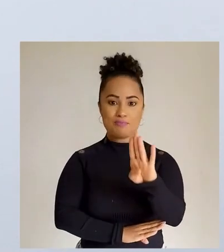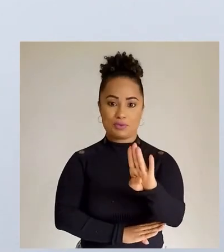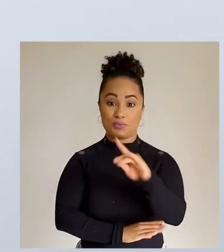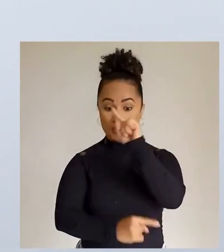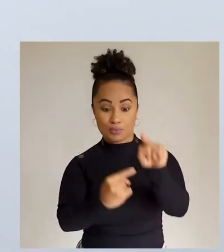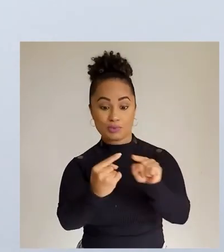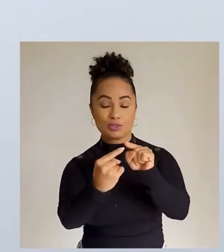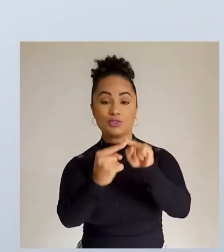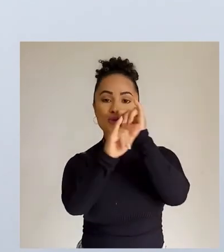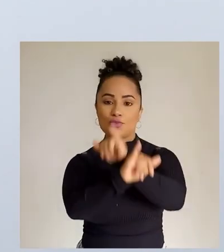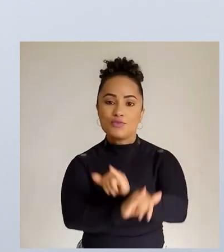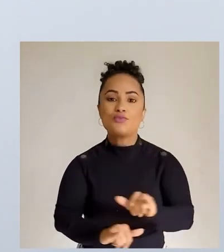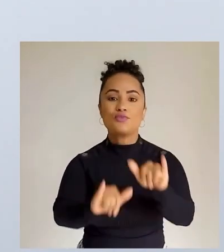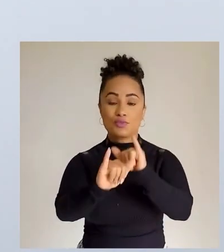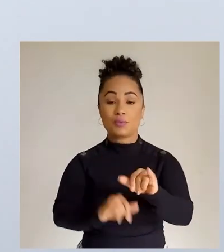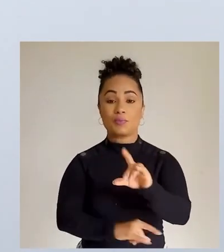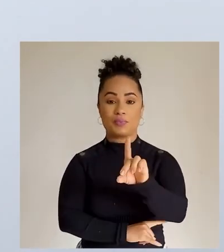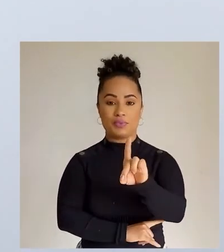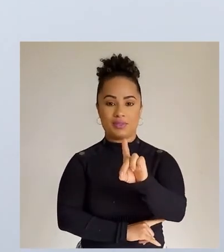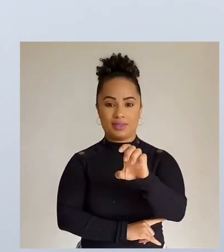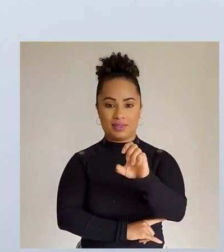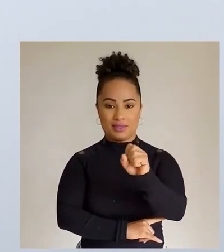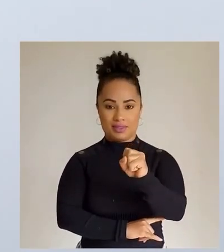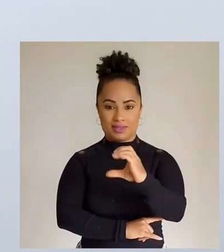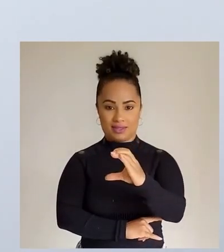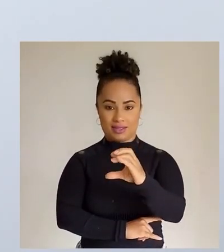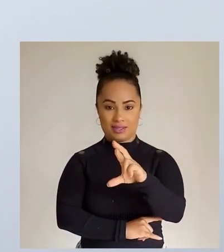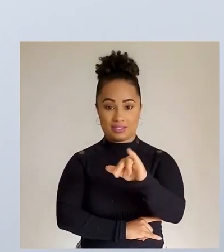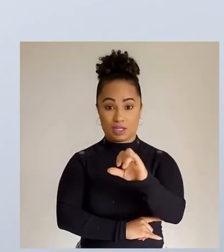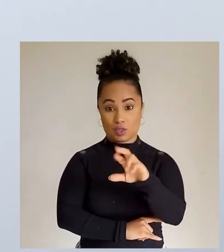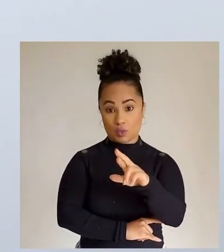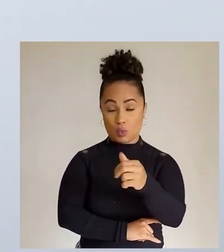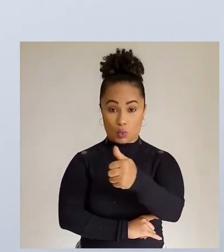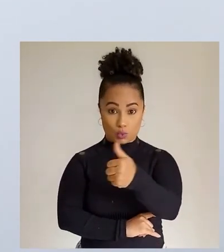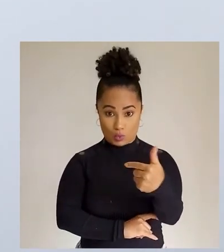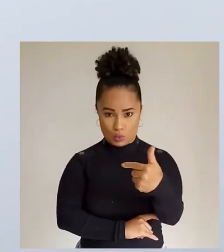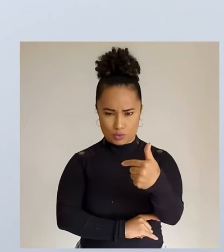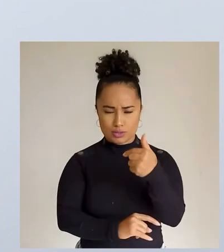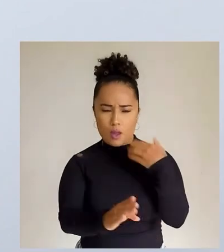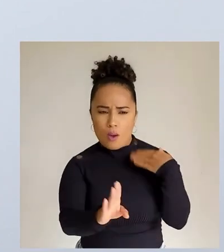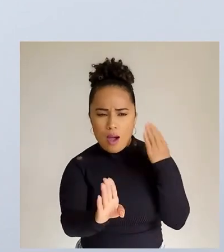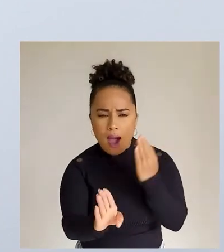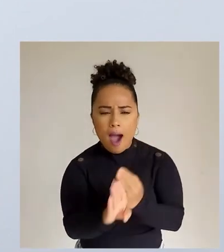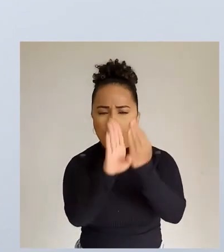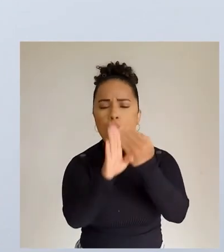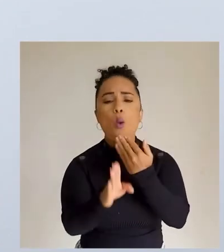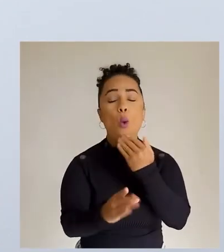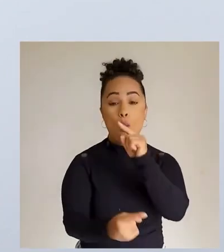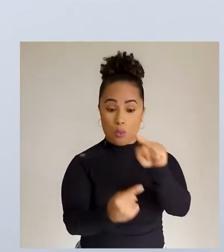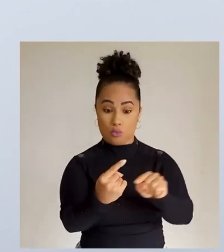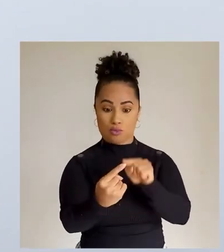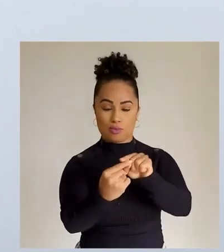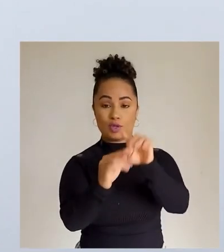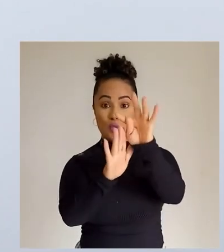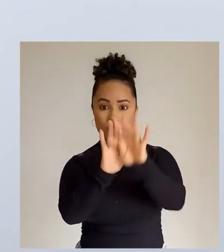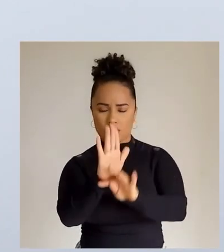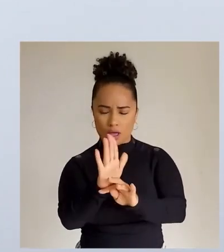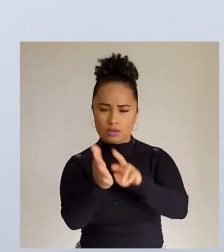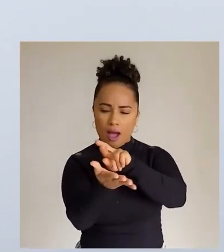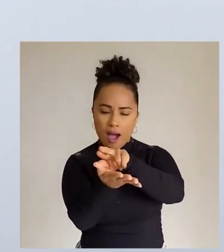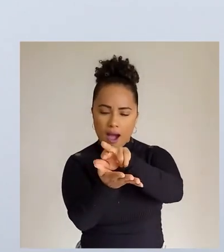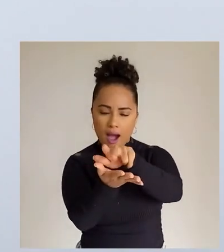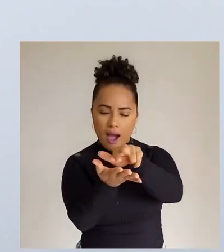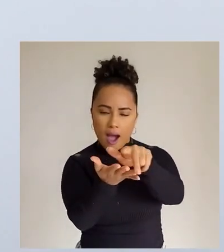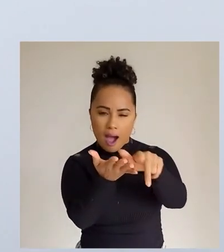desse texto? Letra B, informar. Descritor 12, identificar a finalidade